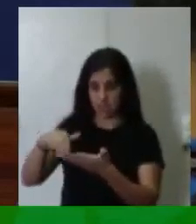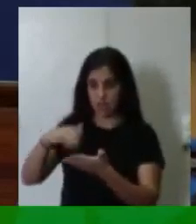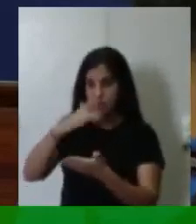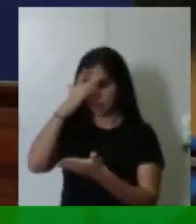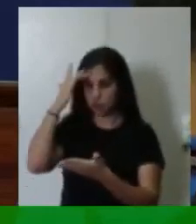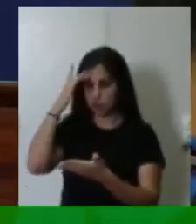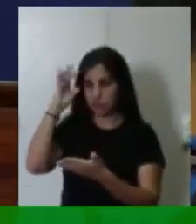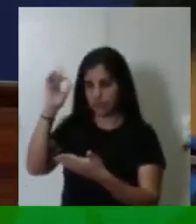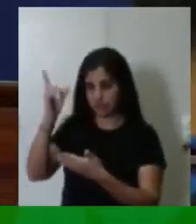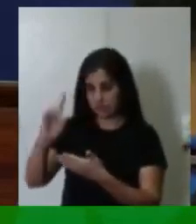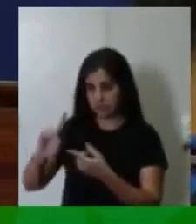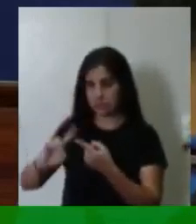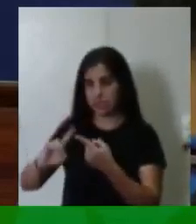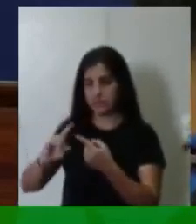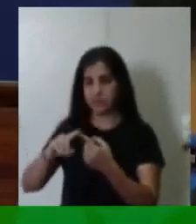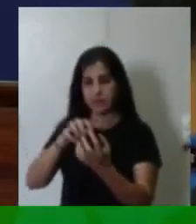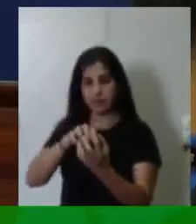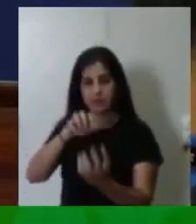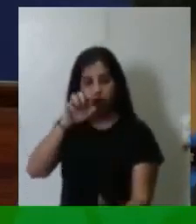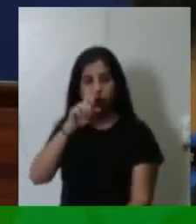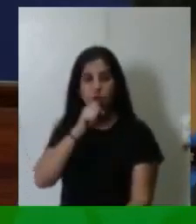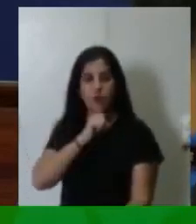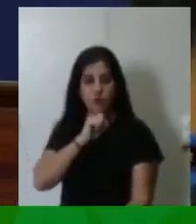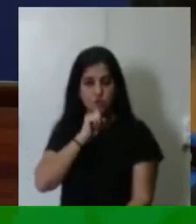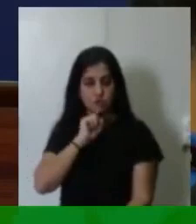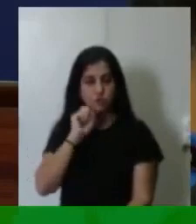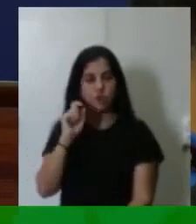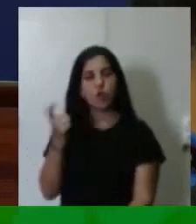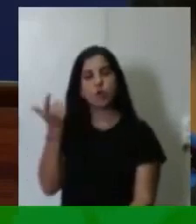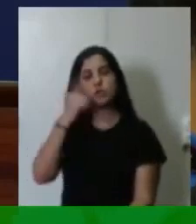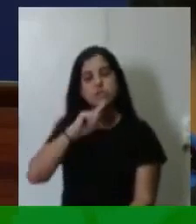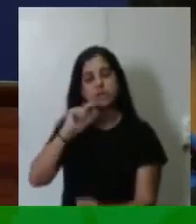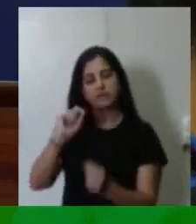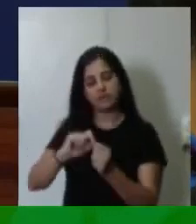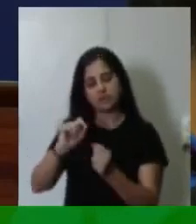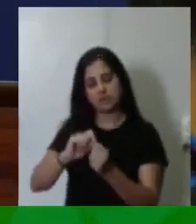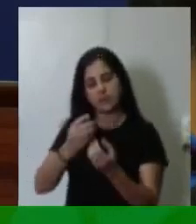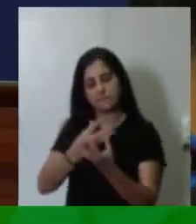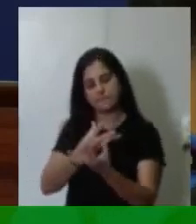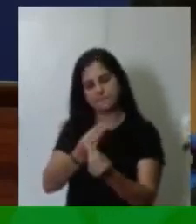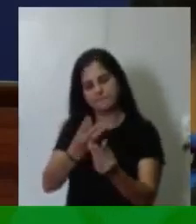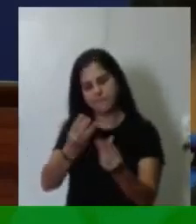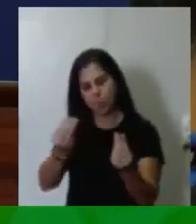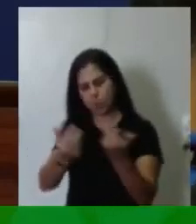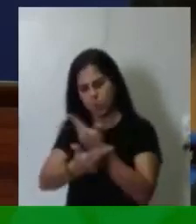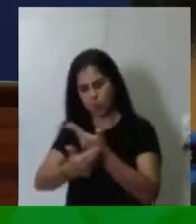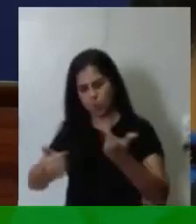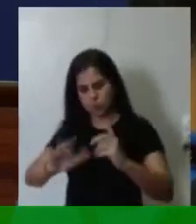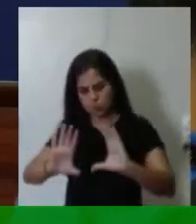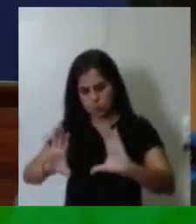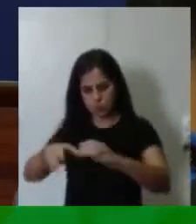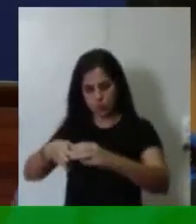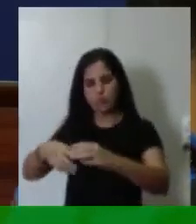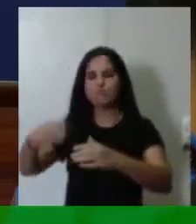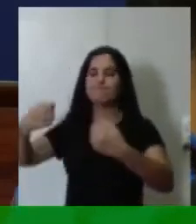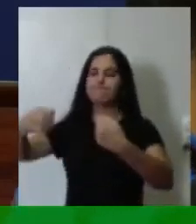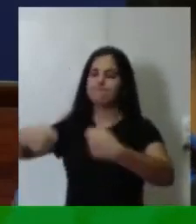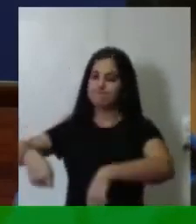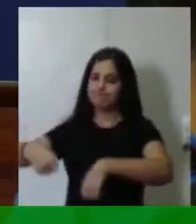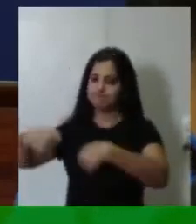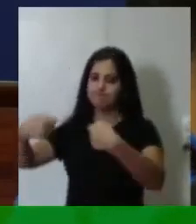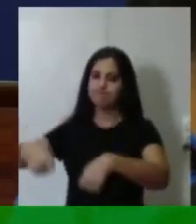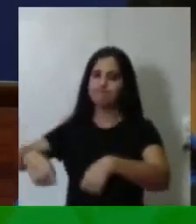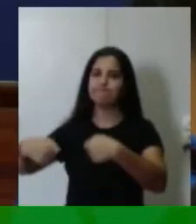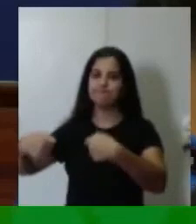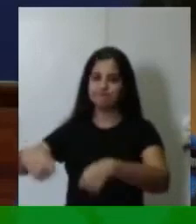possa fazer muito por uma categoria, senhor presidente, que precisa muito. e eu encerro aqui